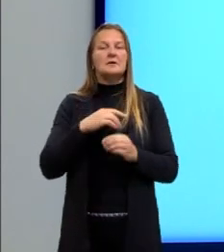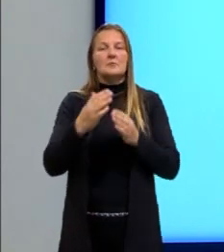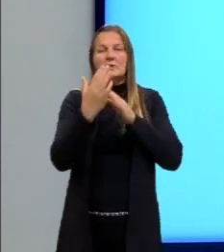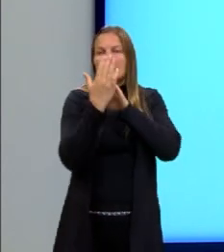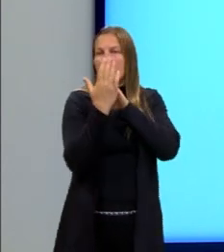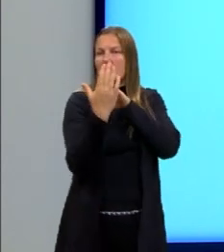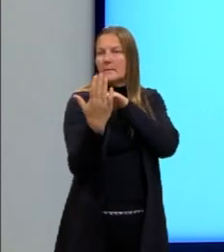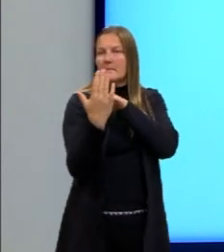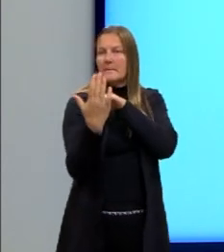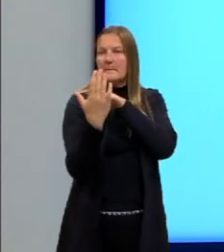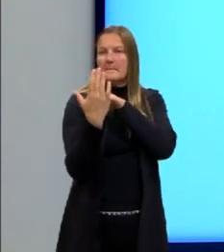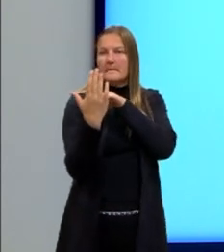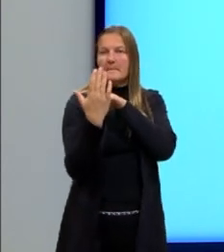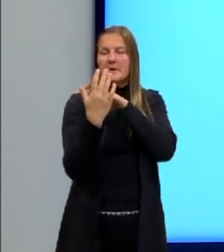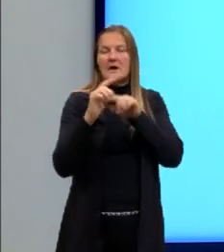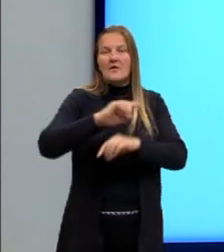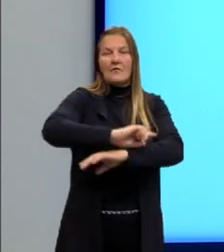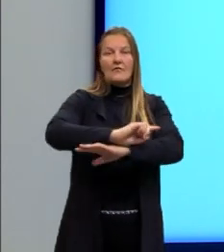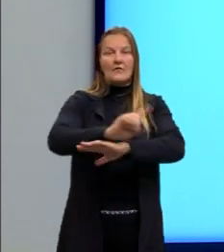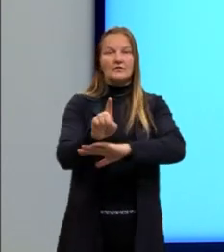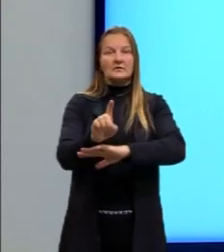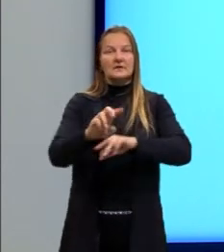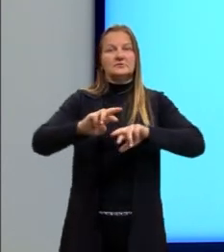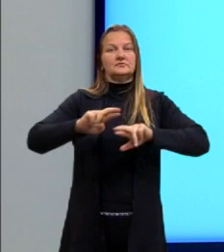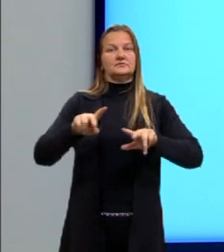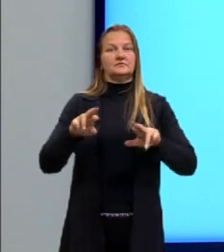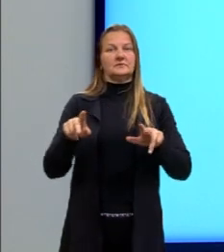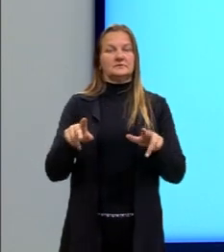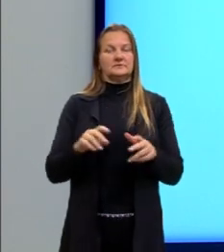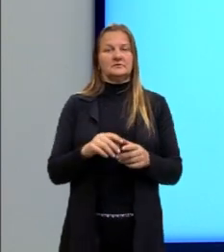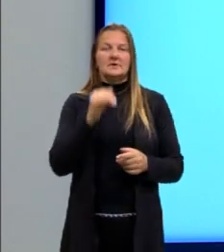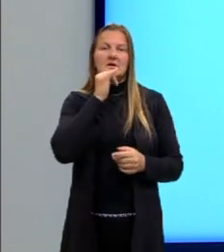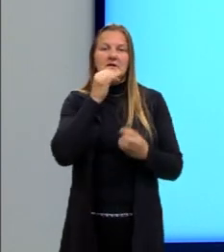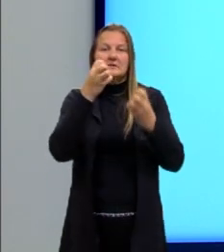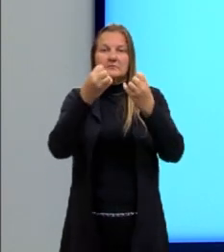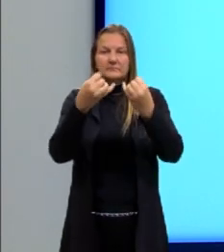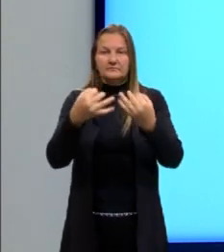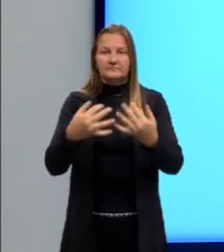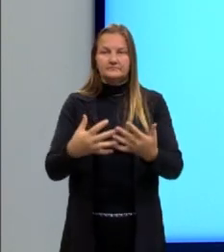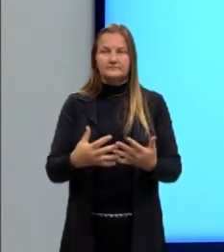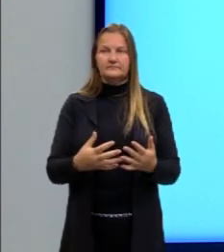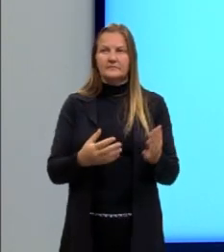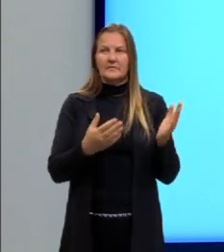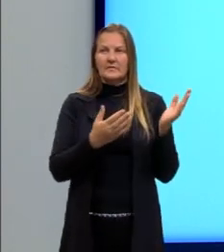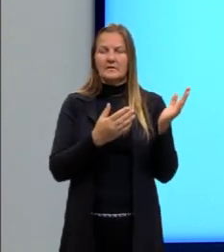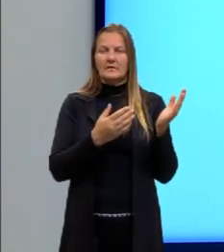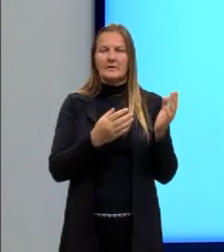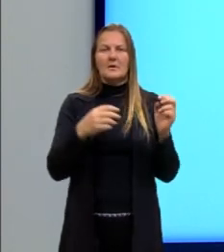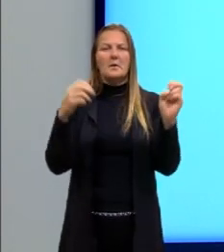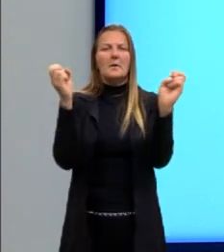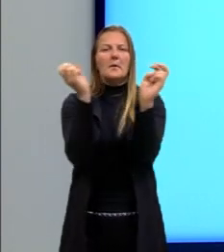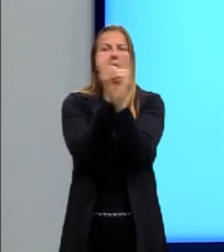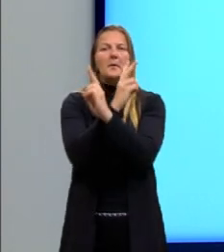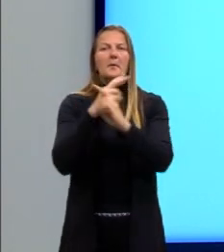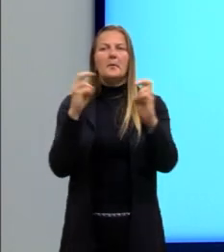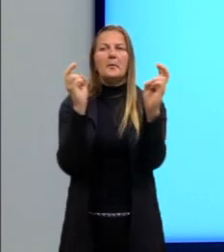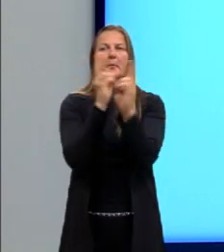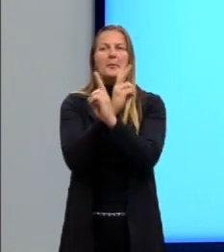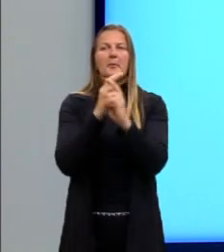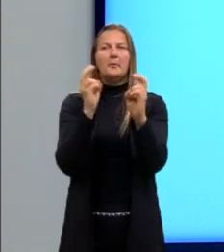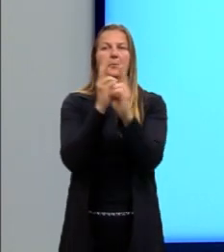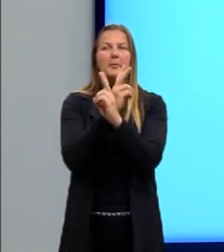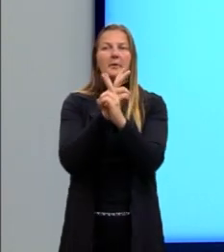se propagam em velocidades diferentes. Então, por exemplo, isso acontece quando sopram ventos de maneira não uniforme.